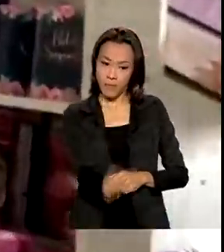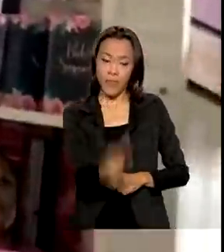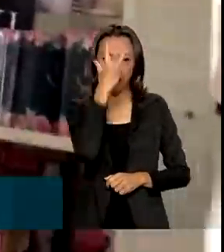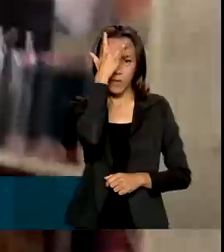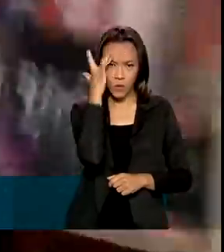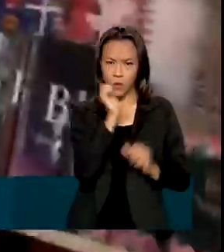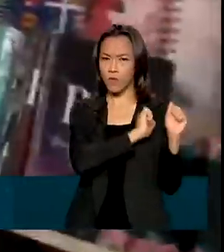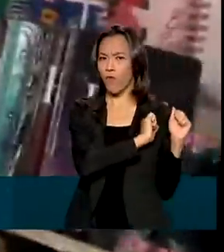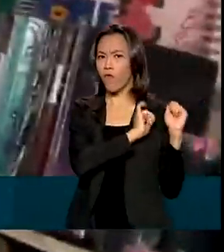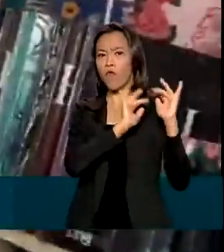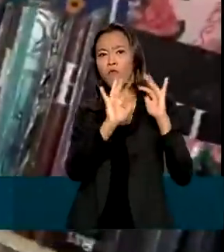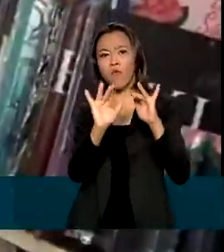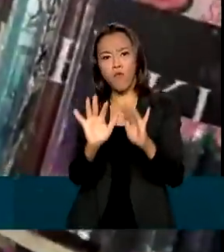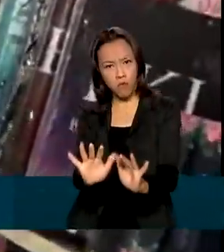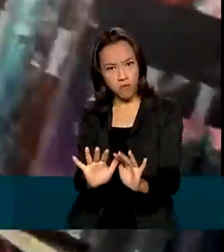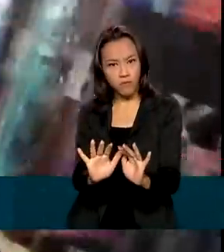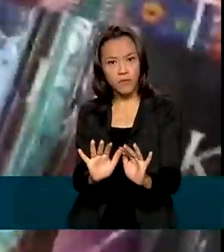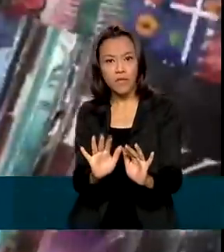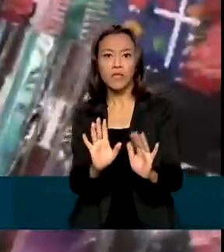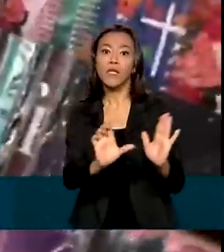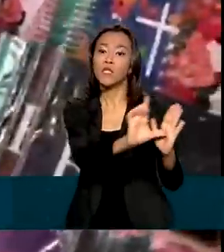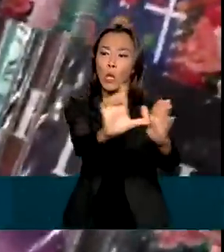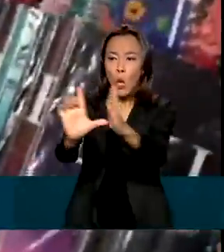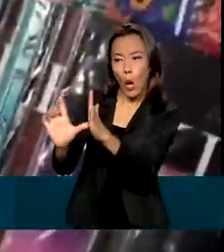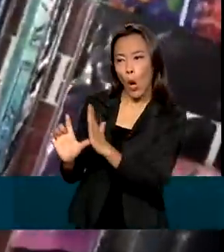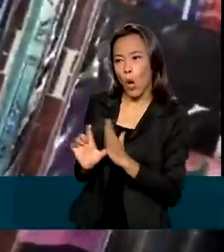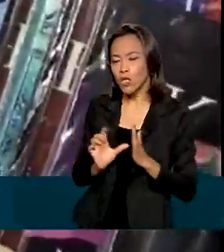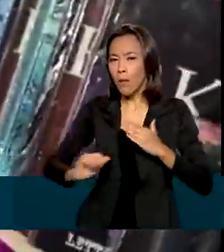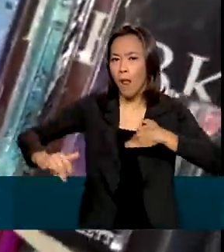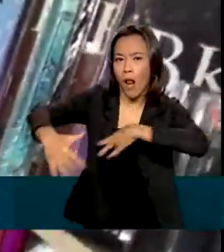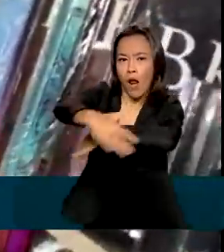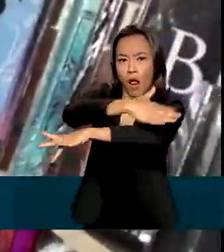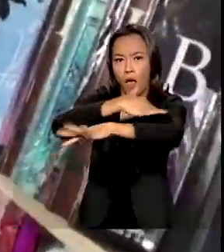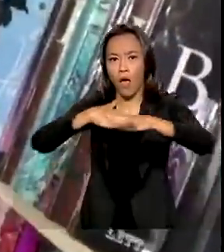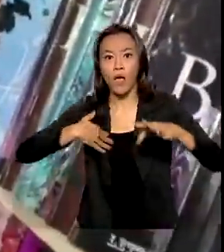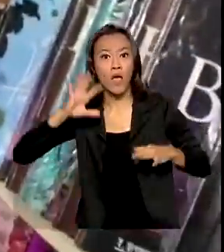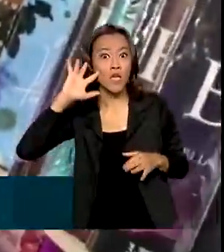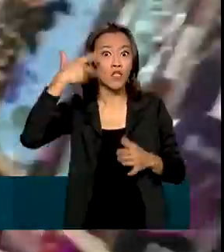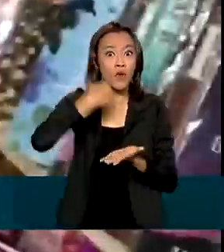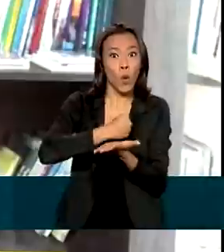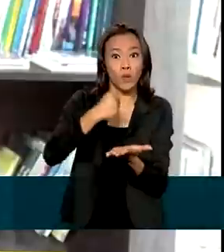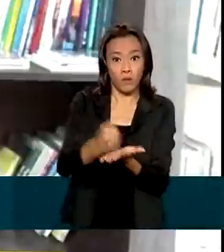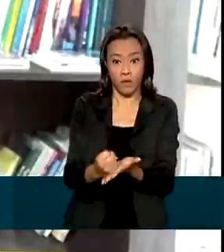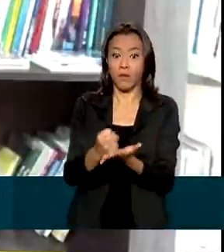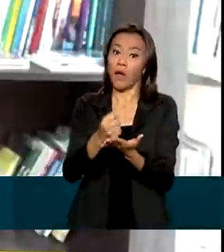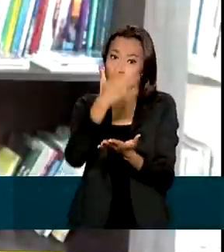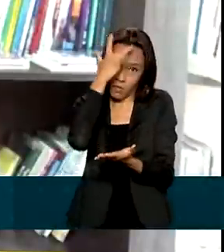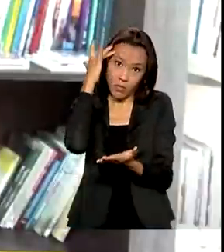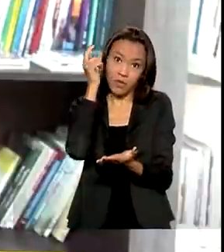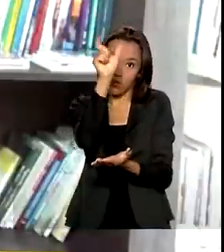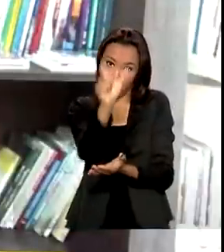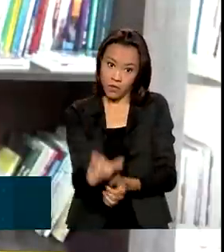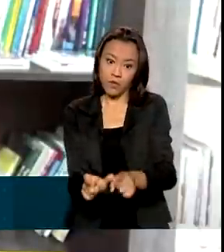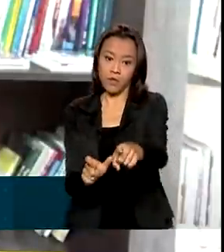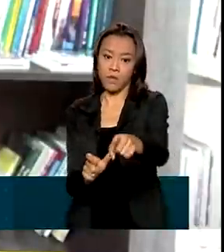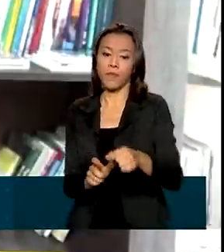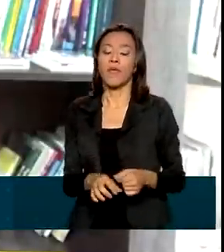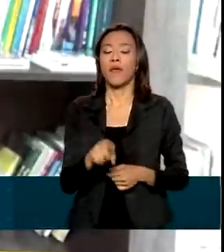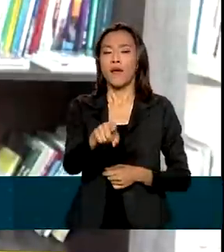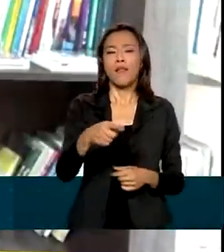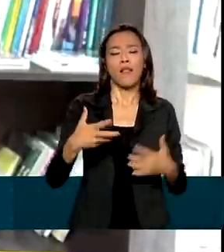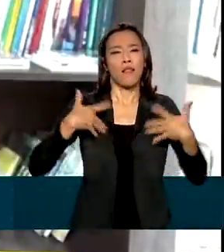retornando, essa livraria de Itaituba, no Pará, decidiu contratar mais um funcionário. A alegria é saber que a empresa